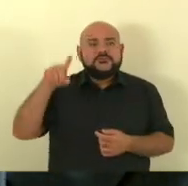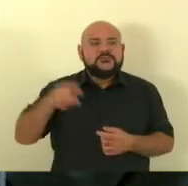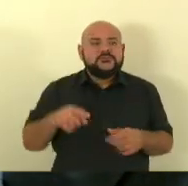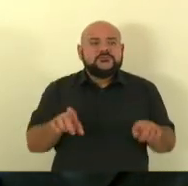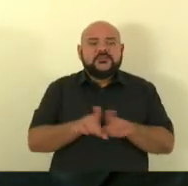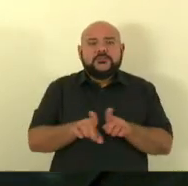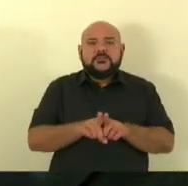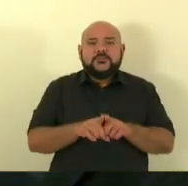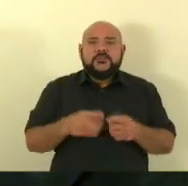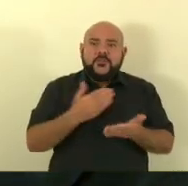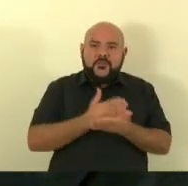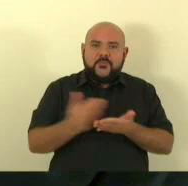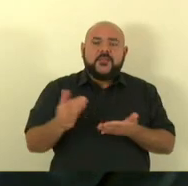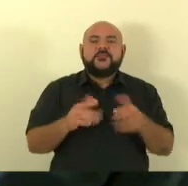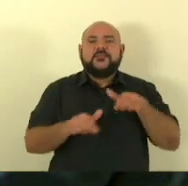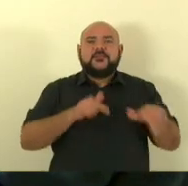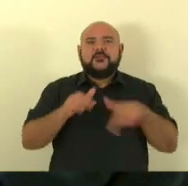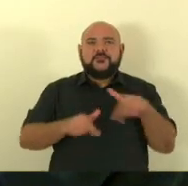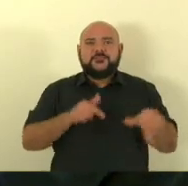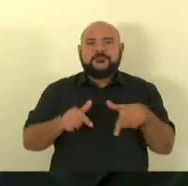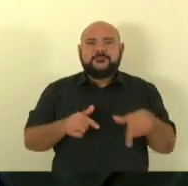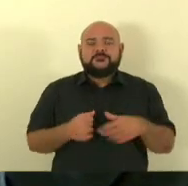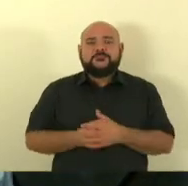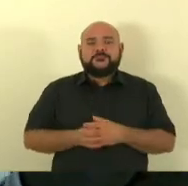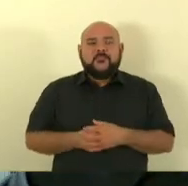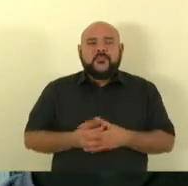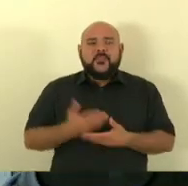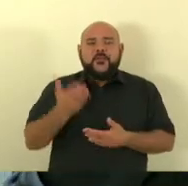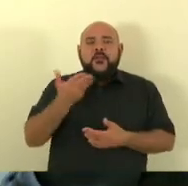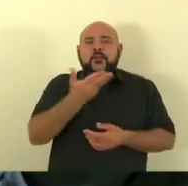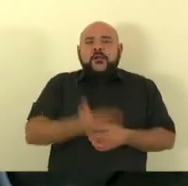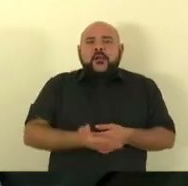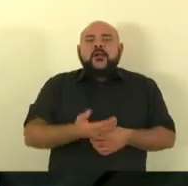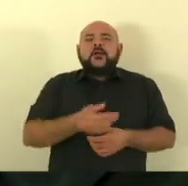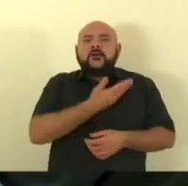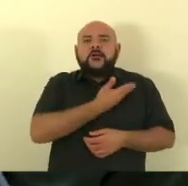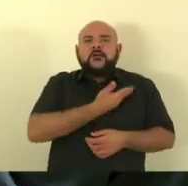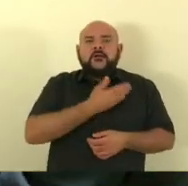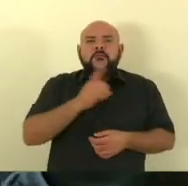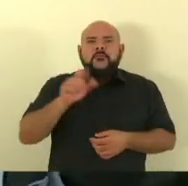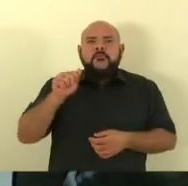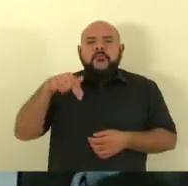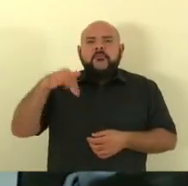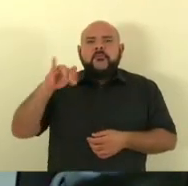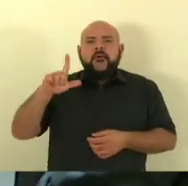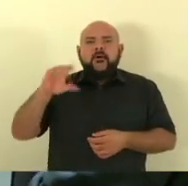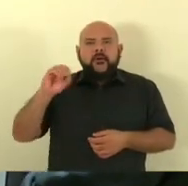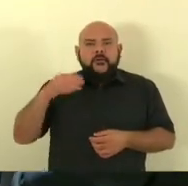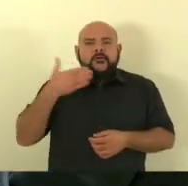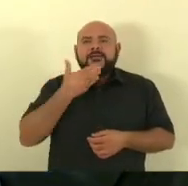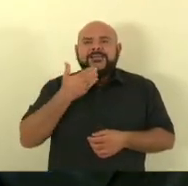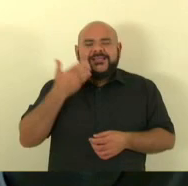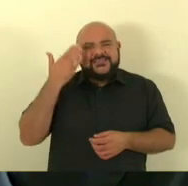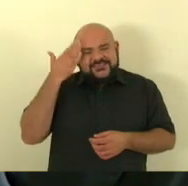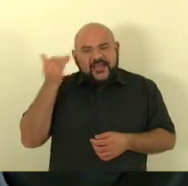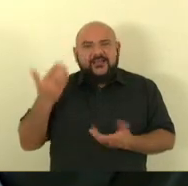o deputado Danilo é um sujeito que sabe tratar dessa questão eu sempre tenho falado